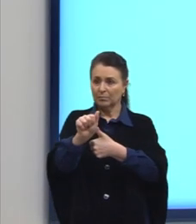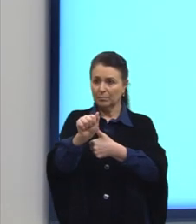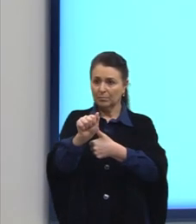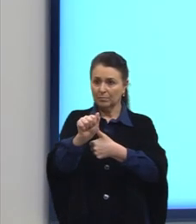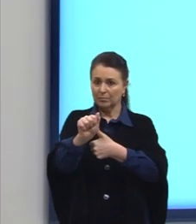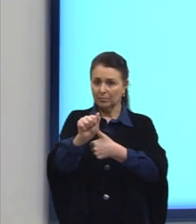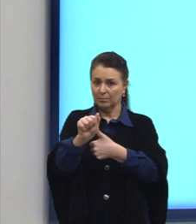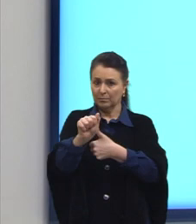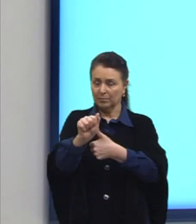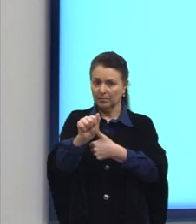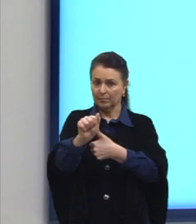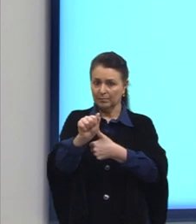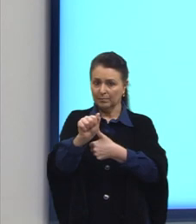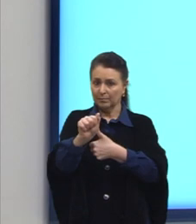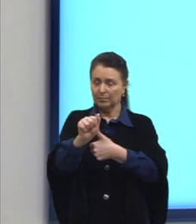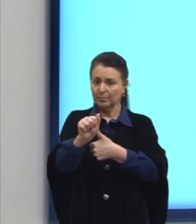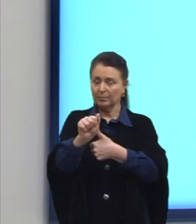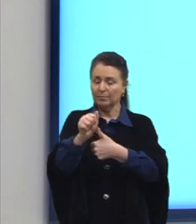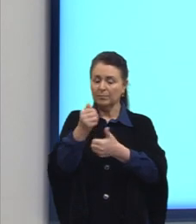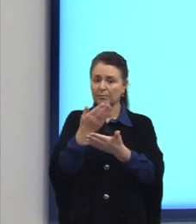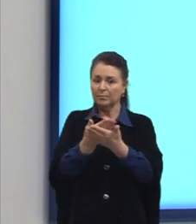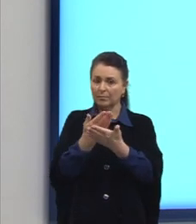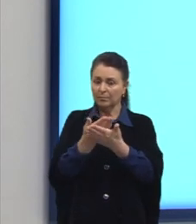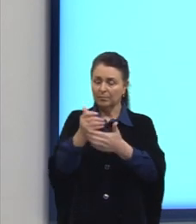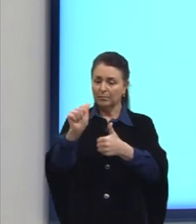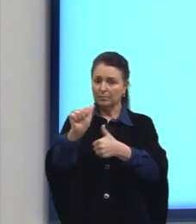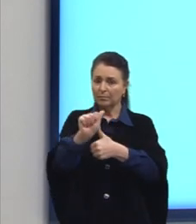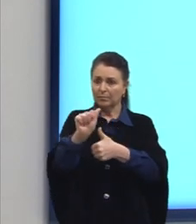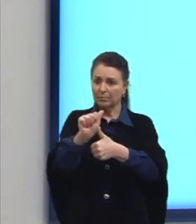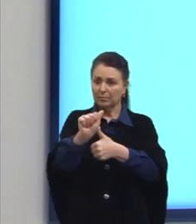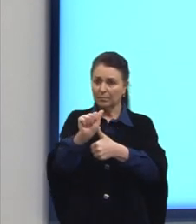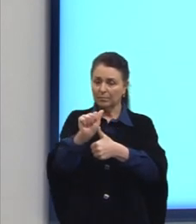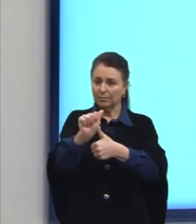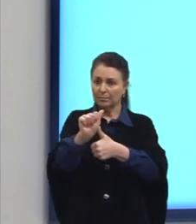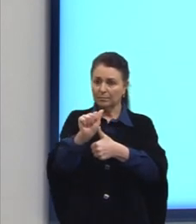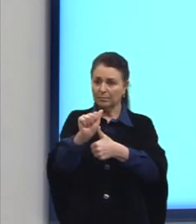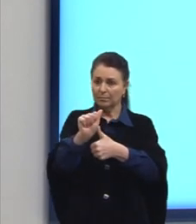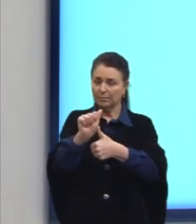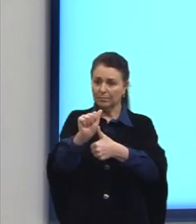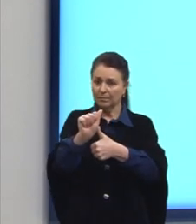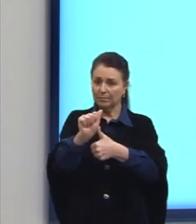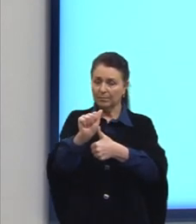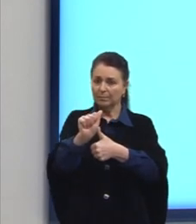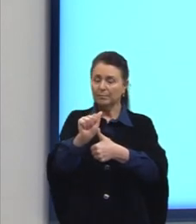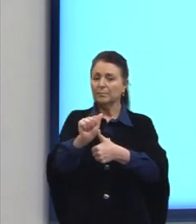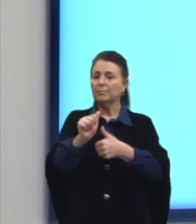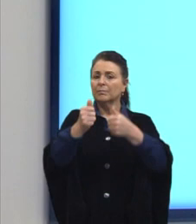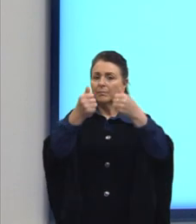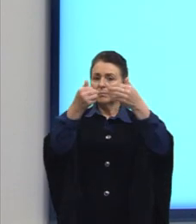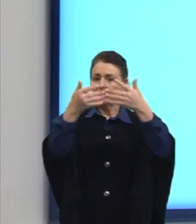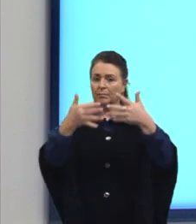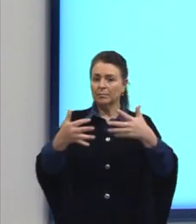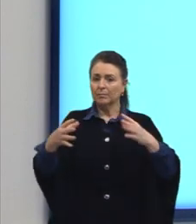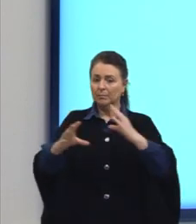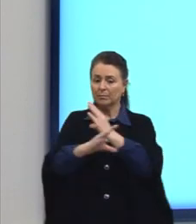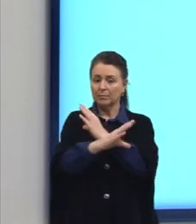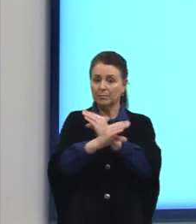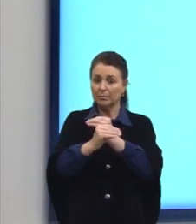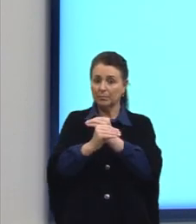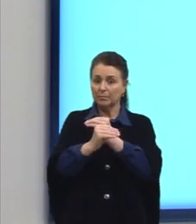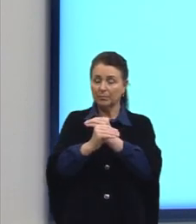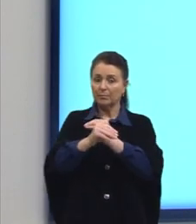essa, né? Vamos dissecar a nossa questão de novo. Letra A. A gente está falando ali da conjunção mas,